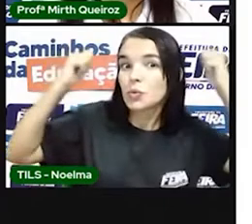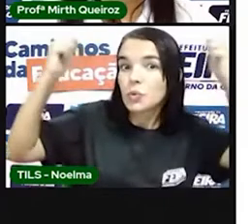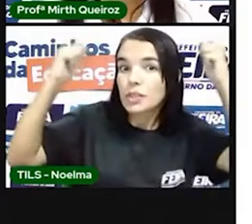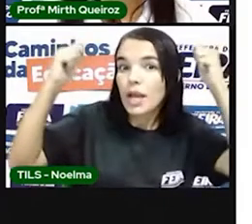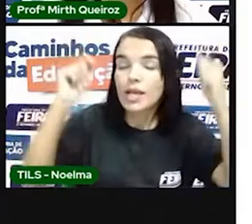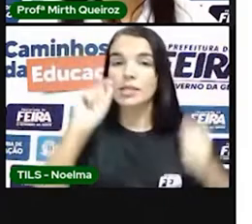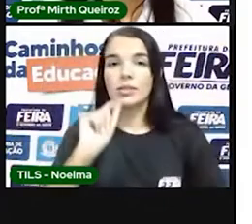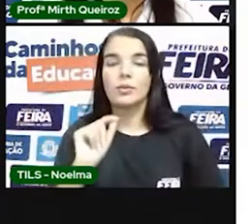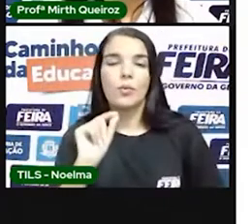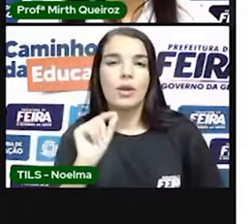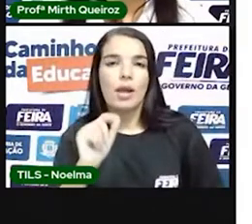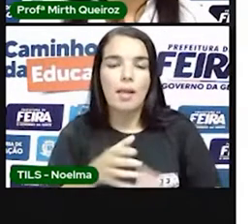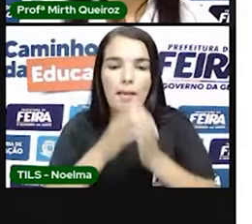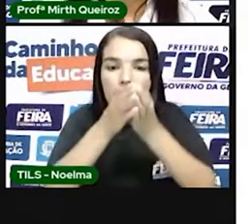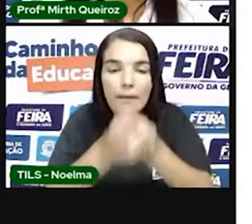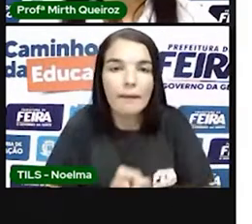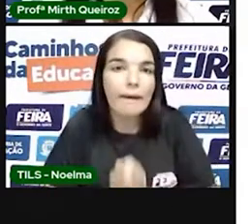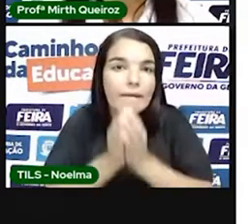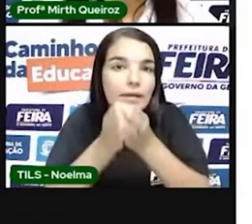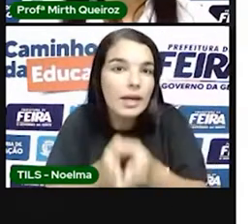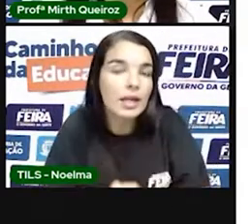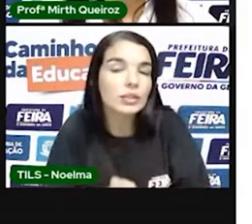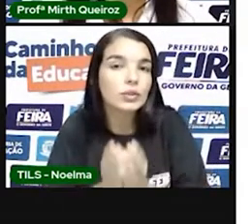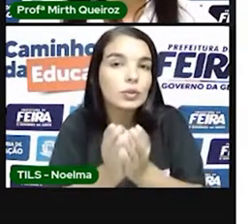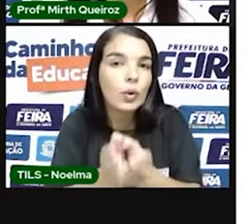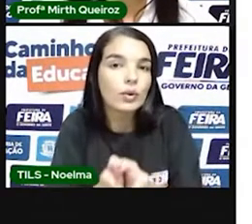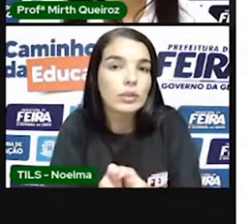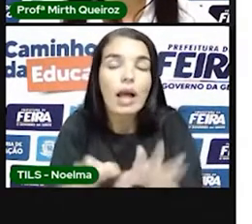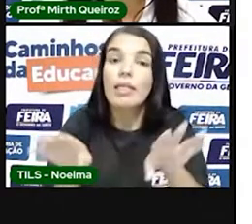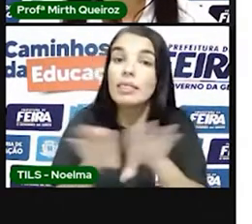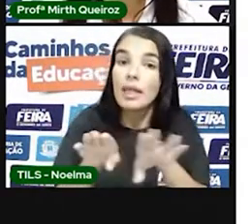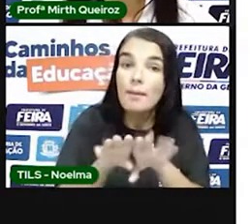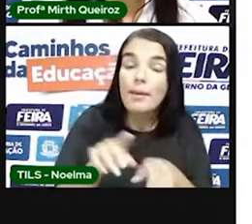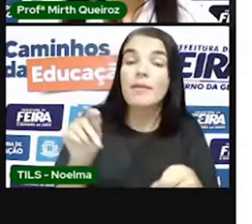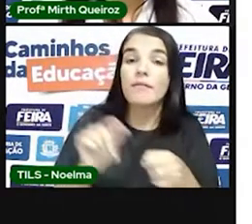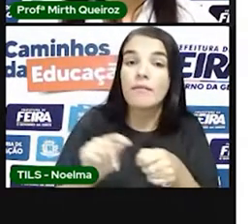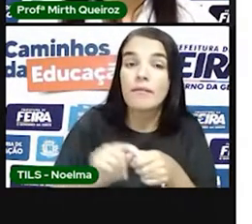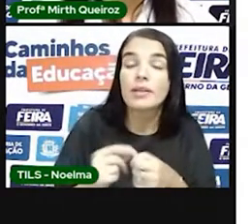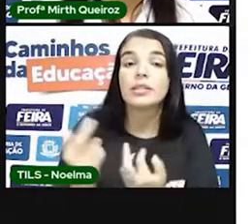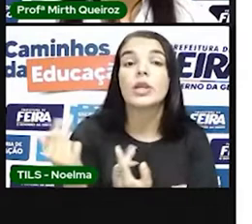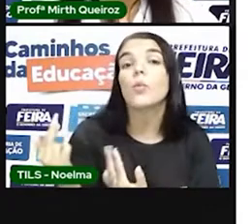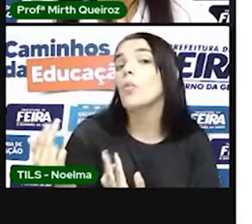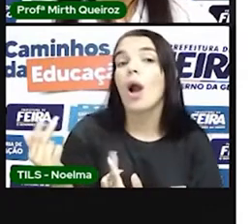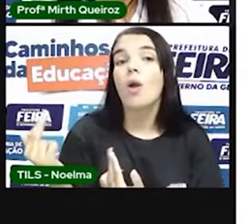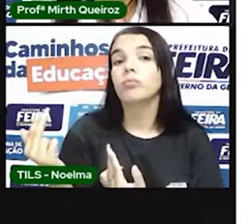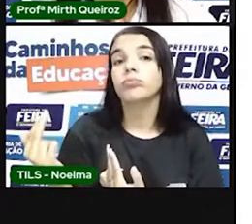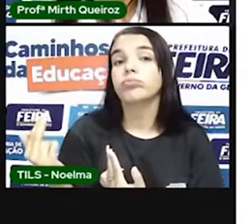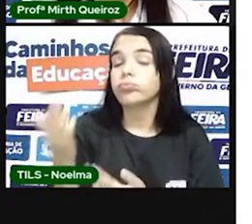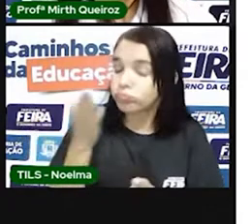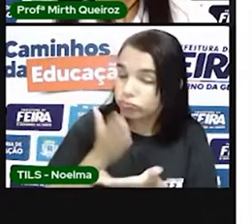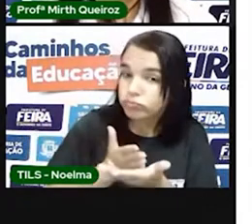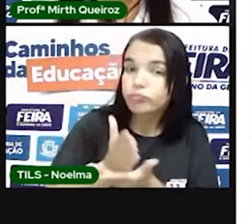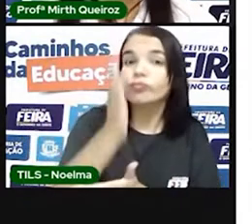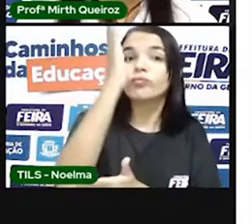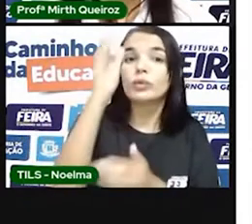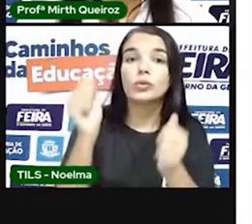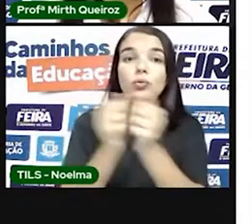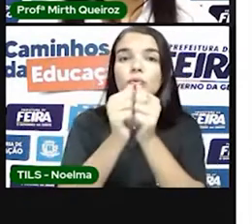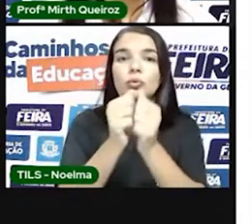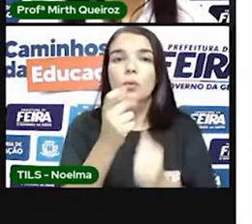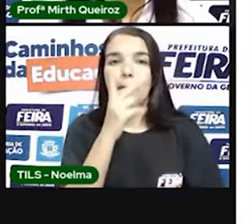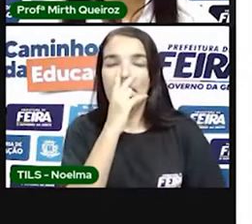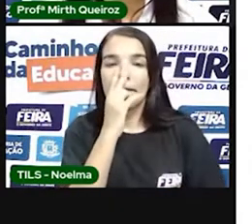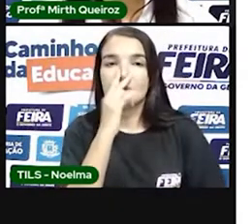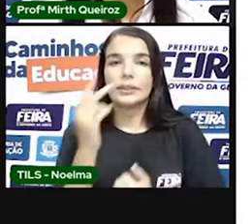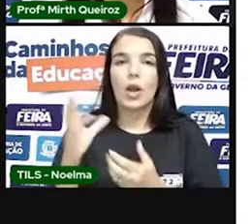nesse investimento, que era as grandes navegações, eles também fizeram o mesmo e, assim, eles navegaram em